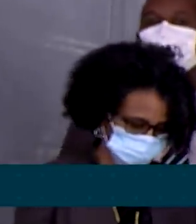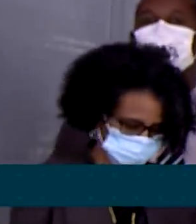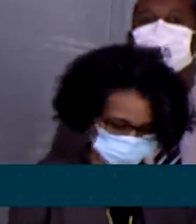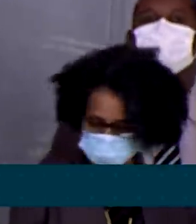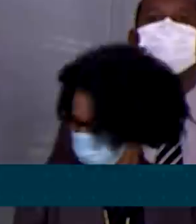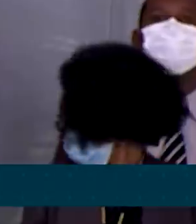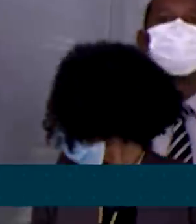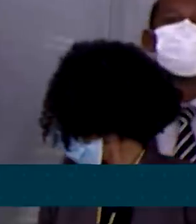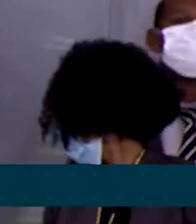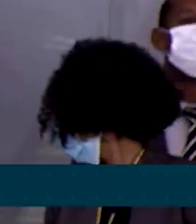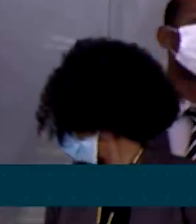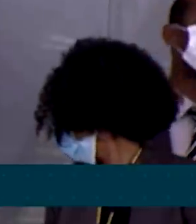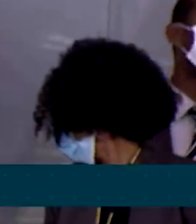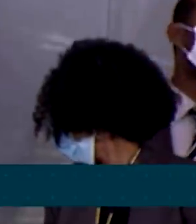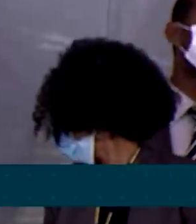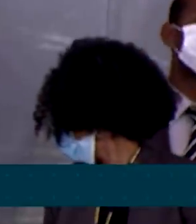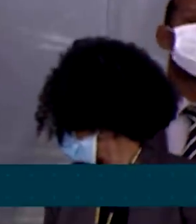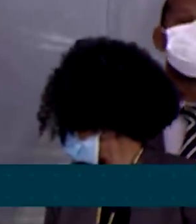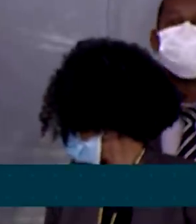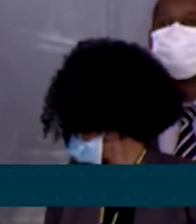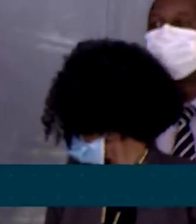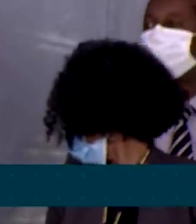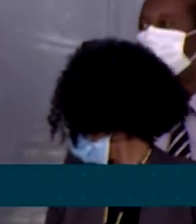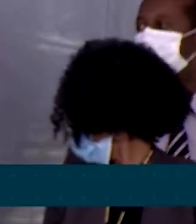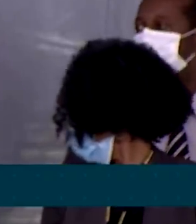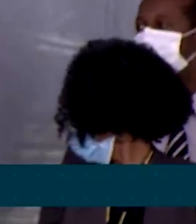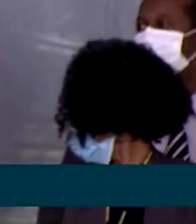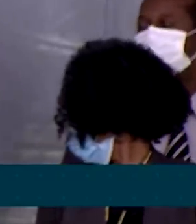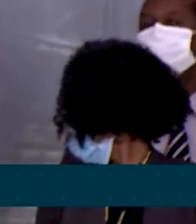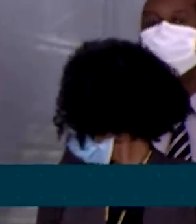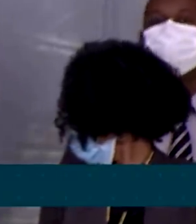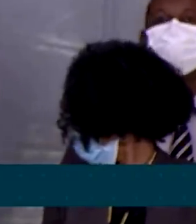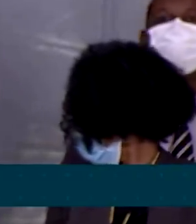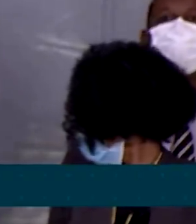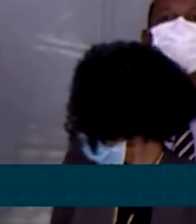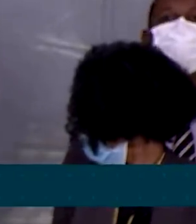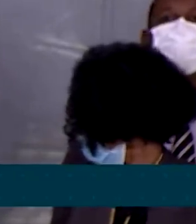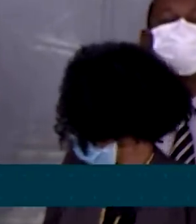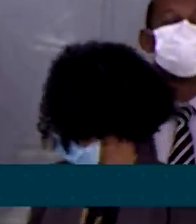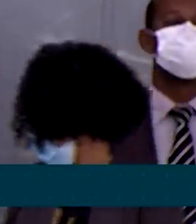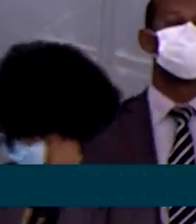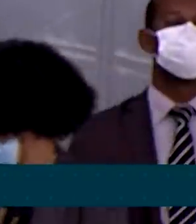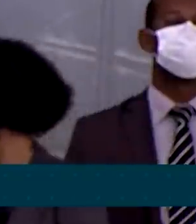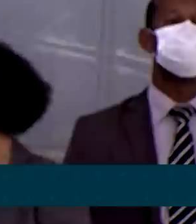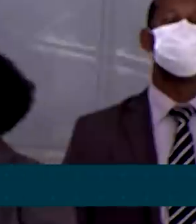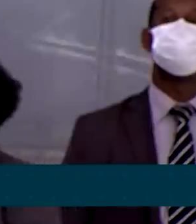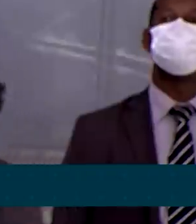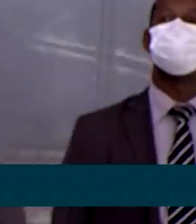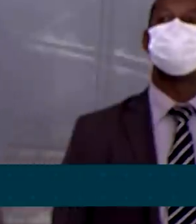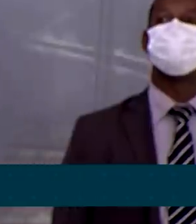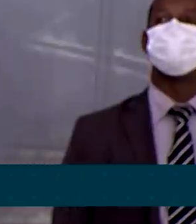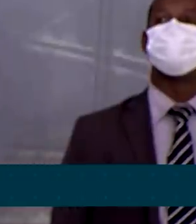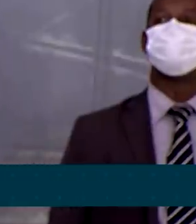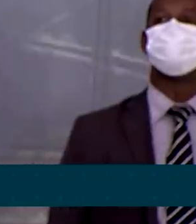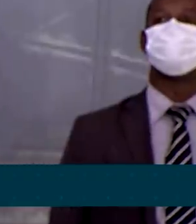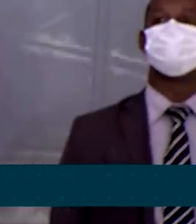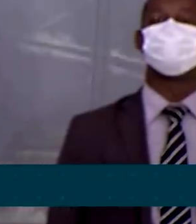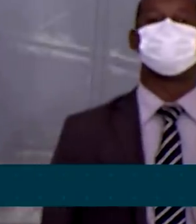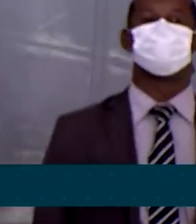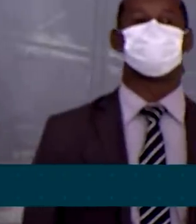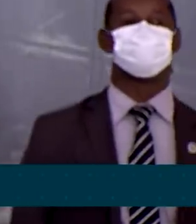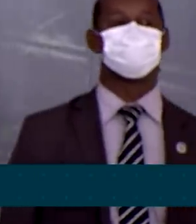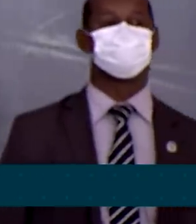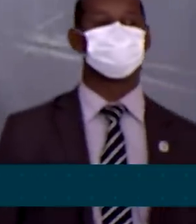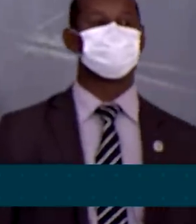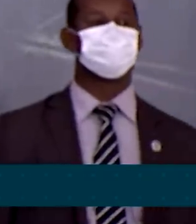de todo o ano passado. Chegamos já à casa dos dois bi. Tudo caminha para batermos